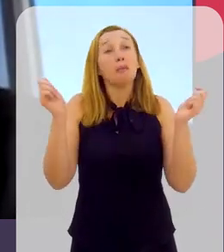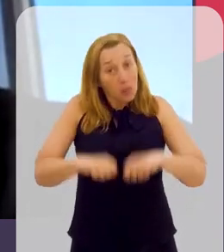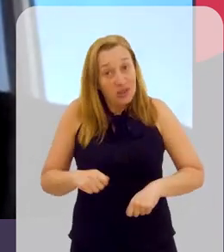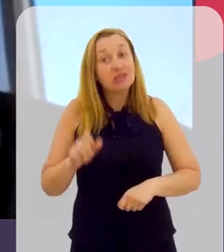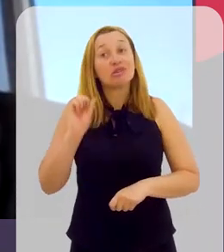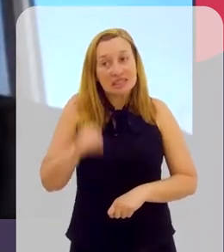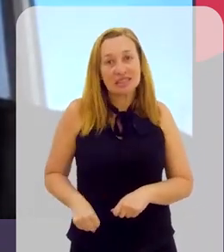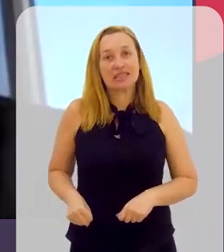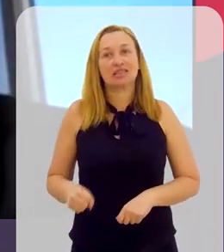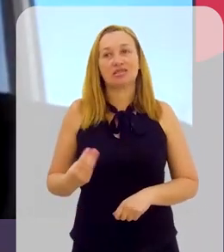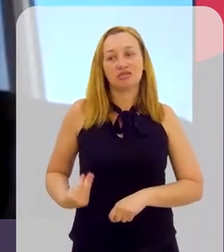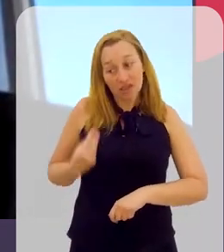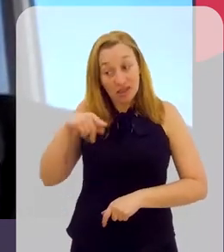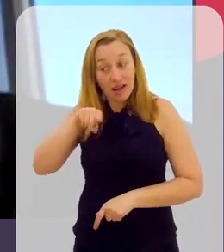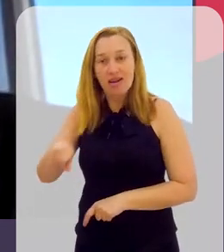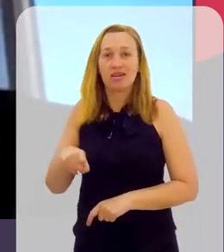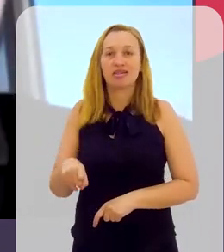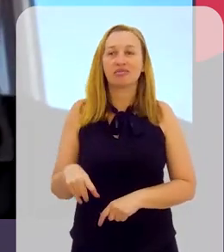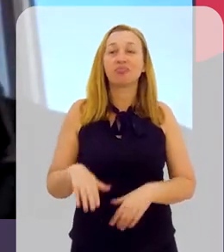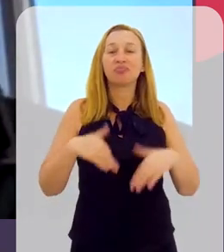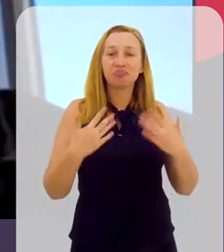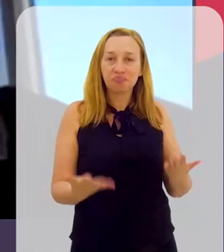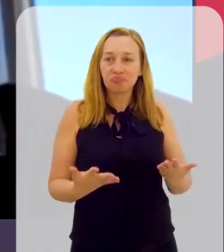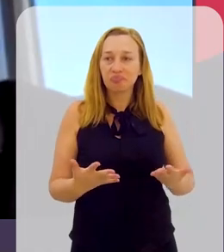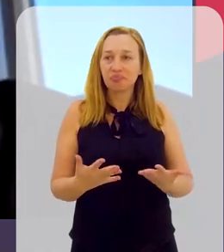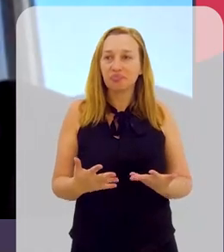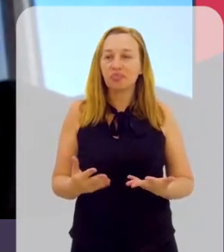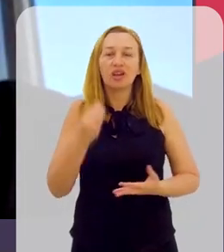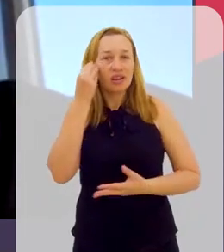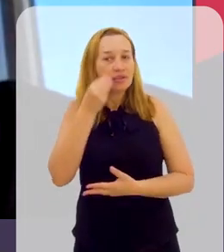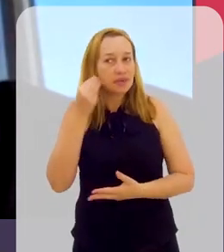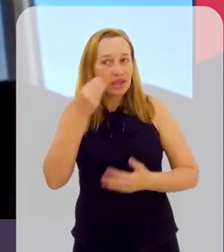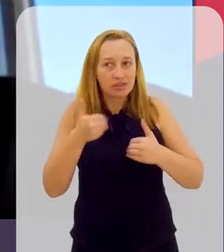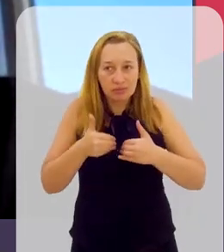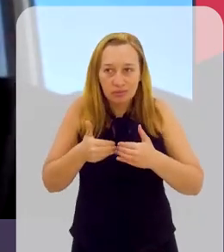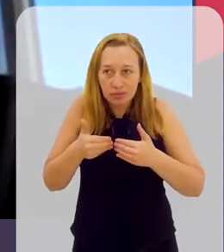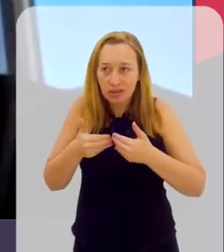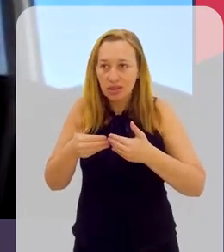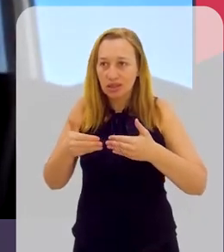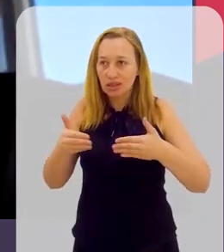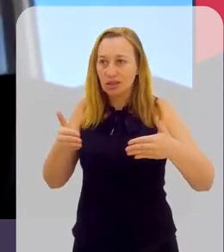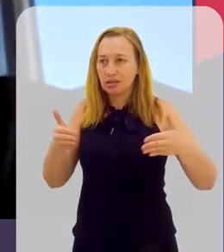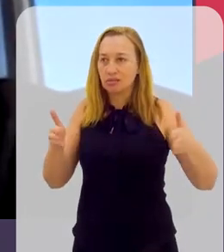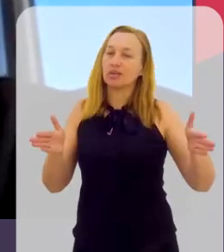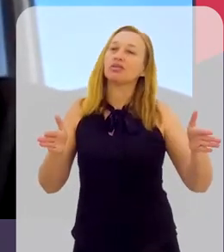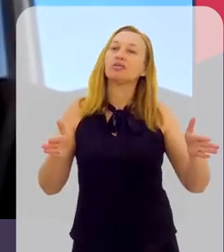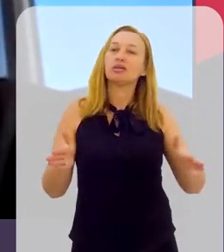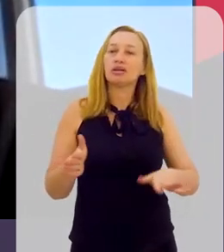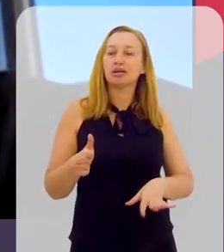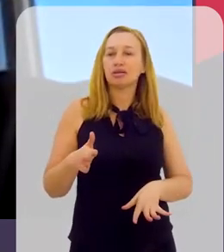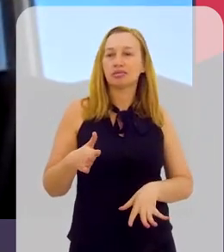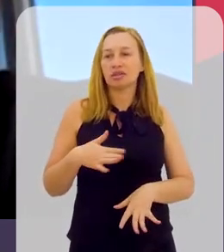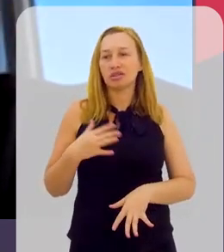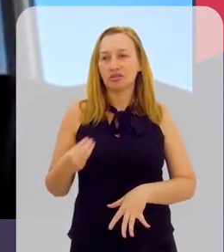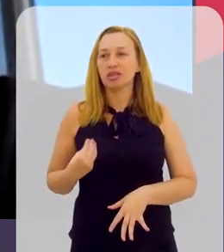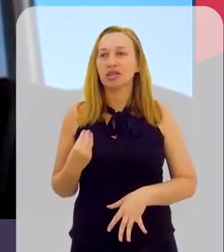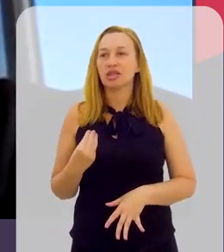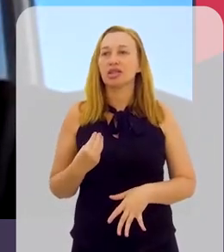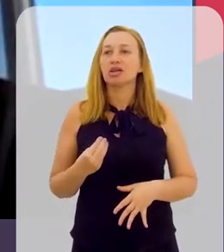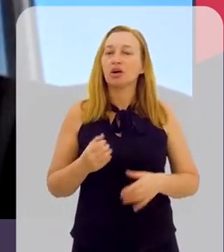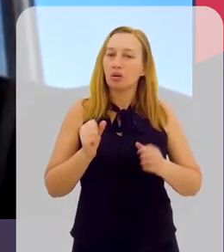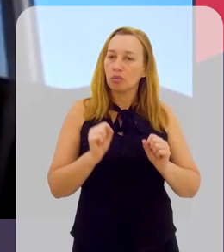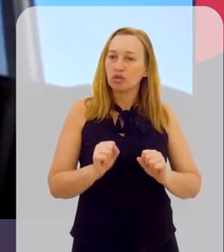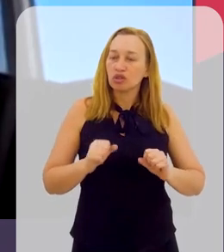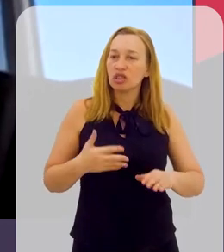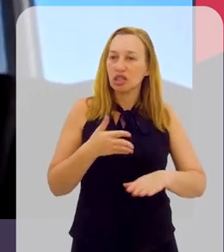que era possível eu estar ali. Então, essa experiência abriu muito a minha visão, para